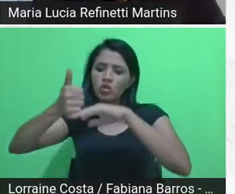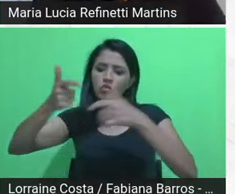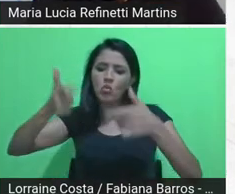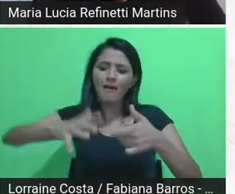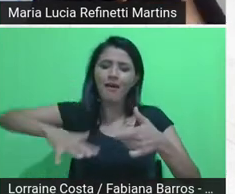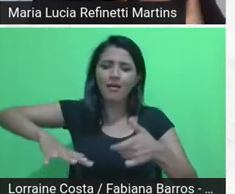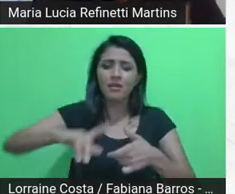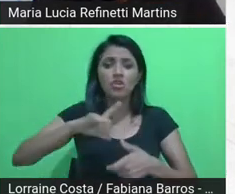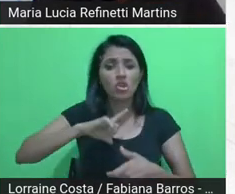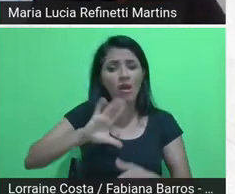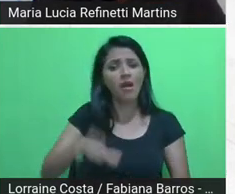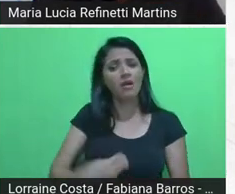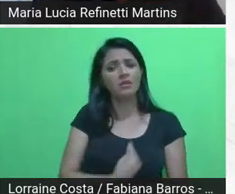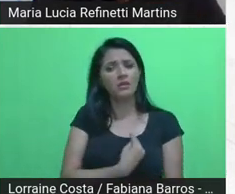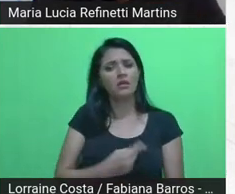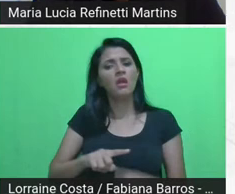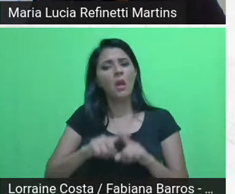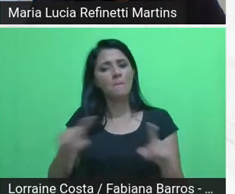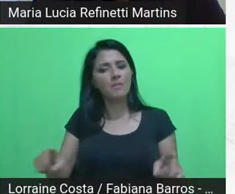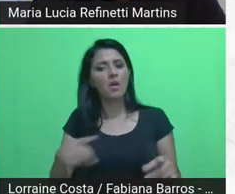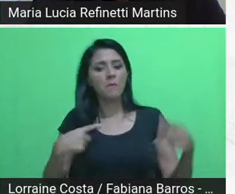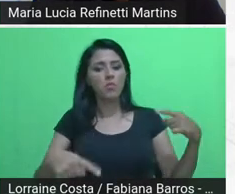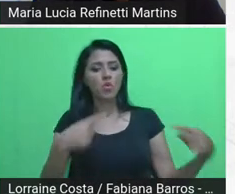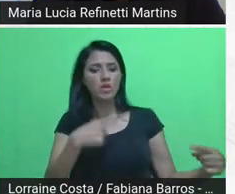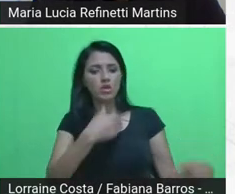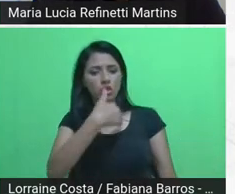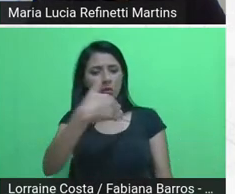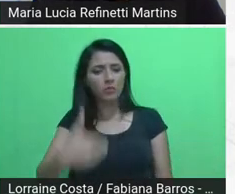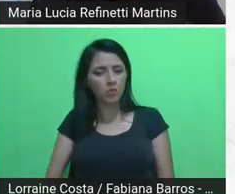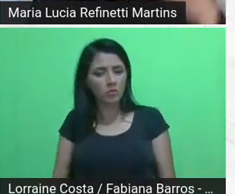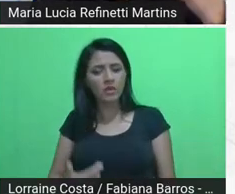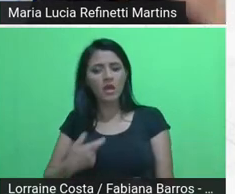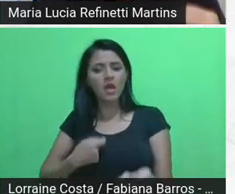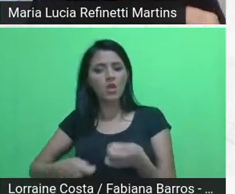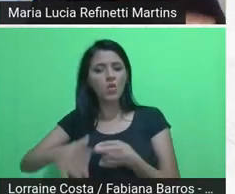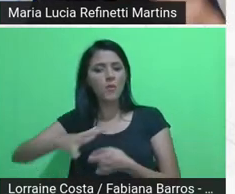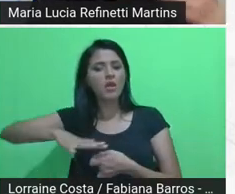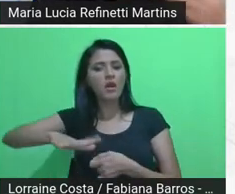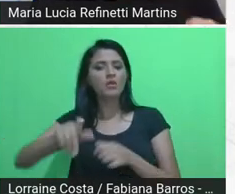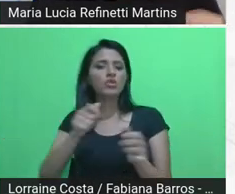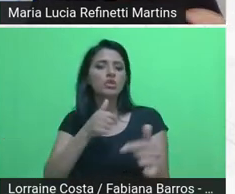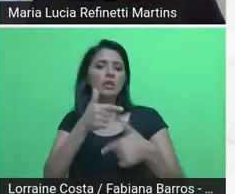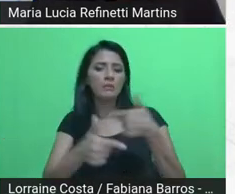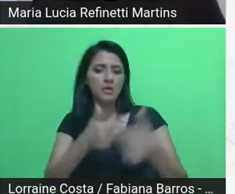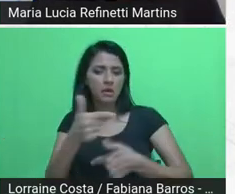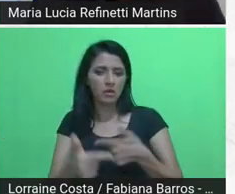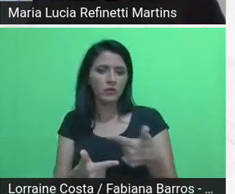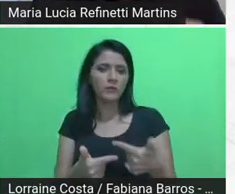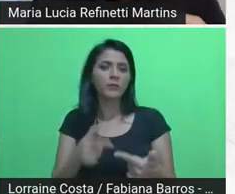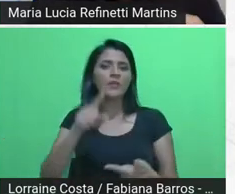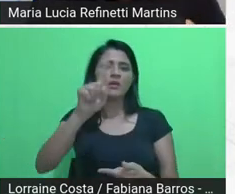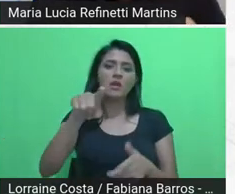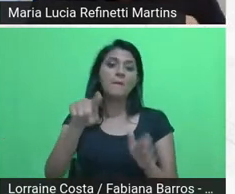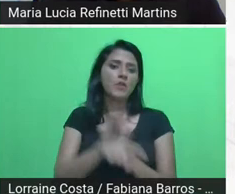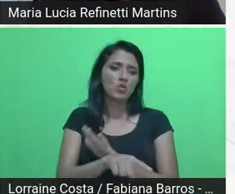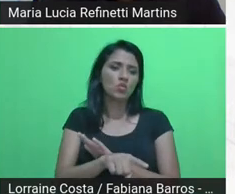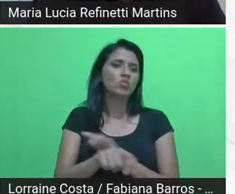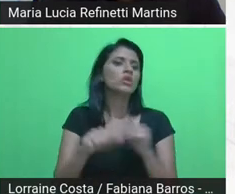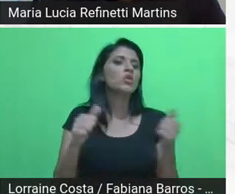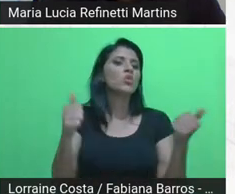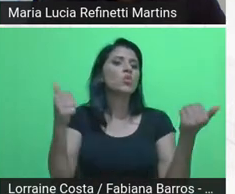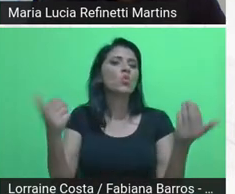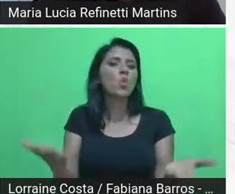uma política pública e um mercado de trabalho ao mesmo tempo. E aí, a grande pergunta, qual o formato